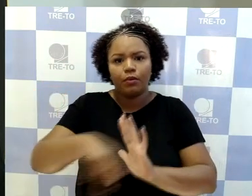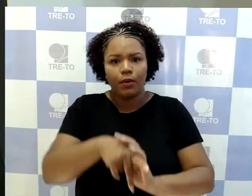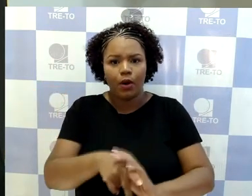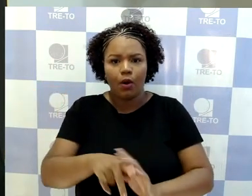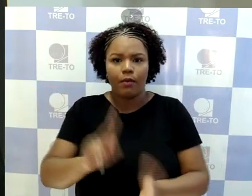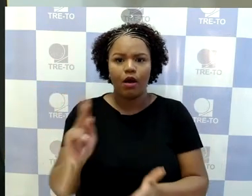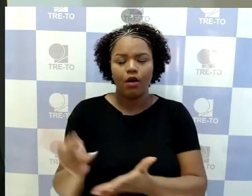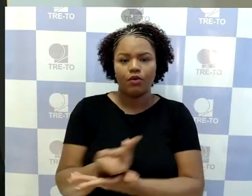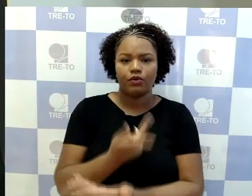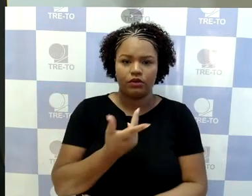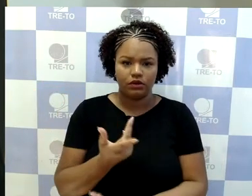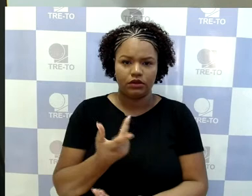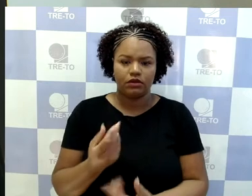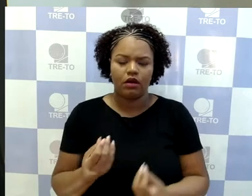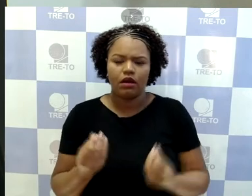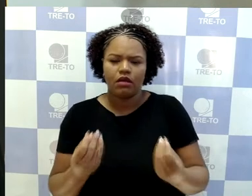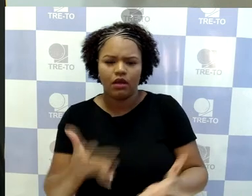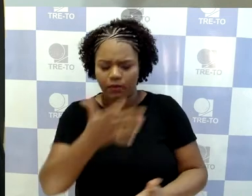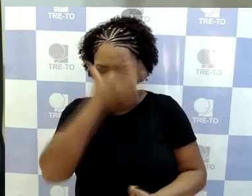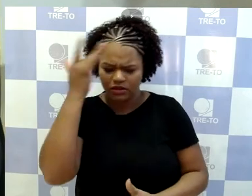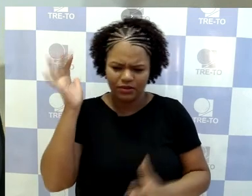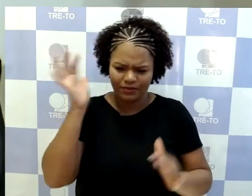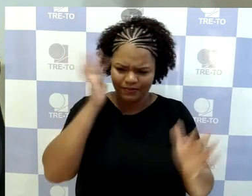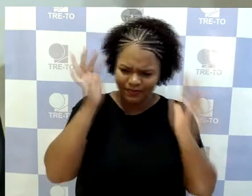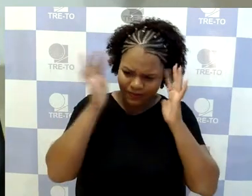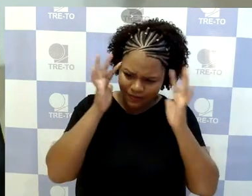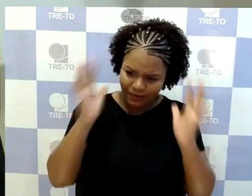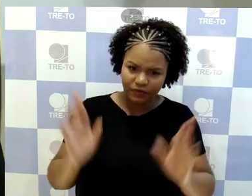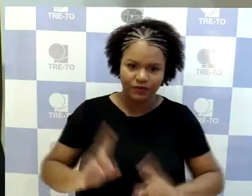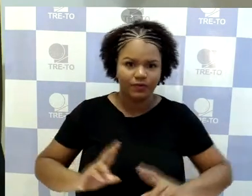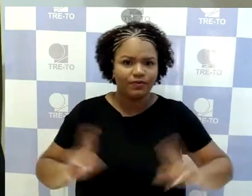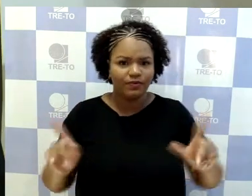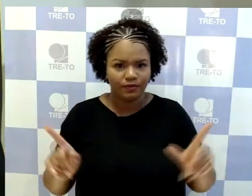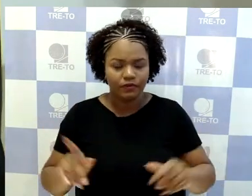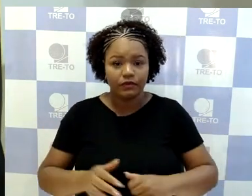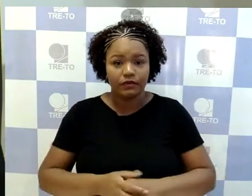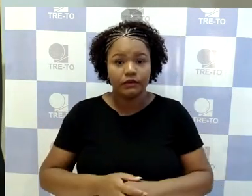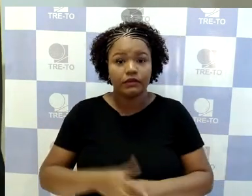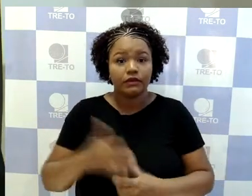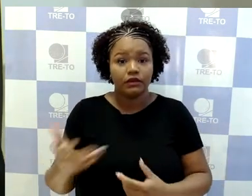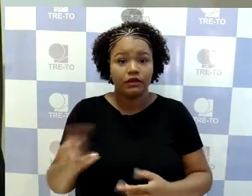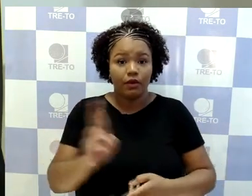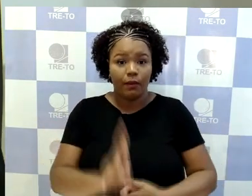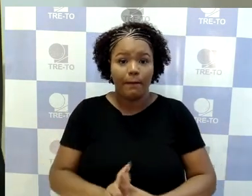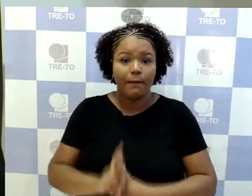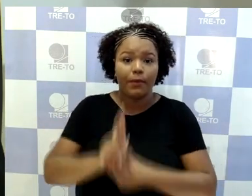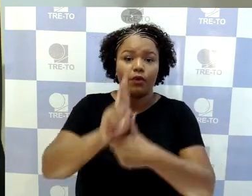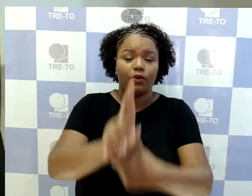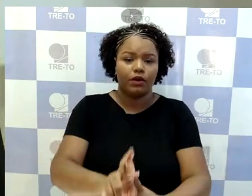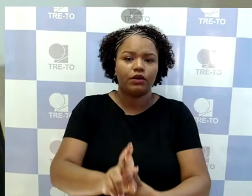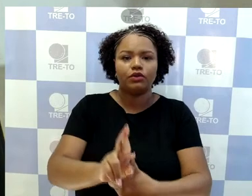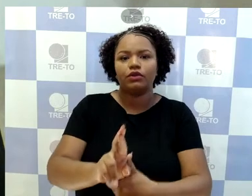Em razão disso, a Procuradoria Regional Eleitoral opina pela manutenção da sentença.